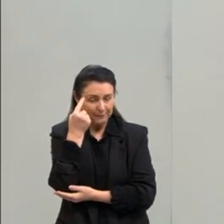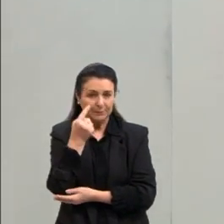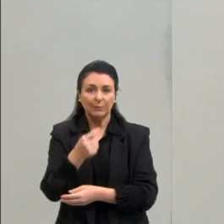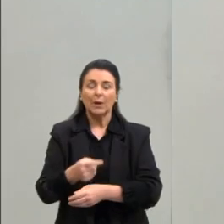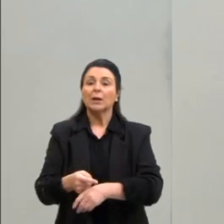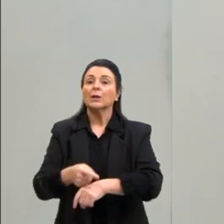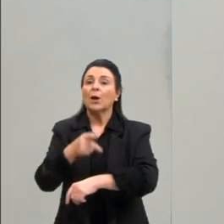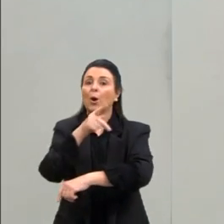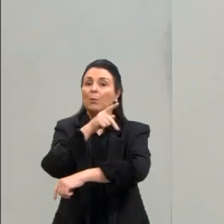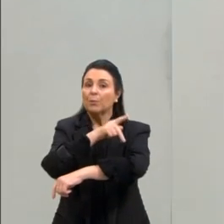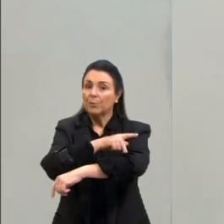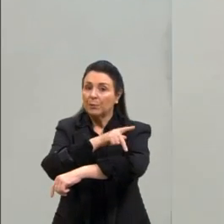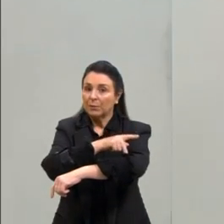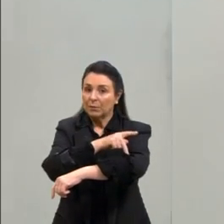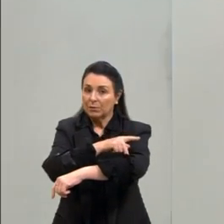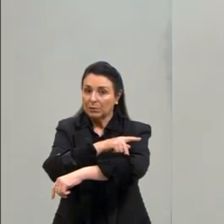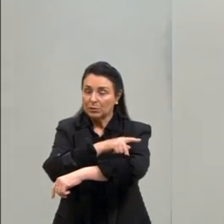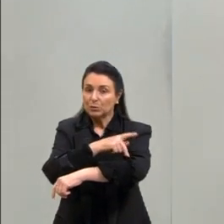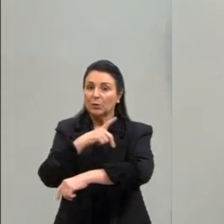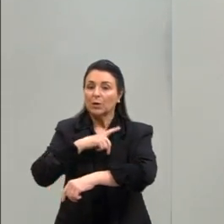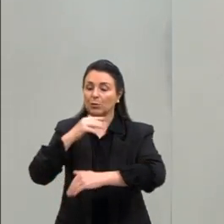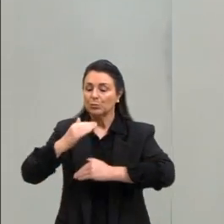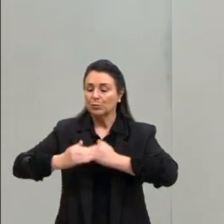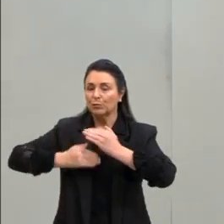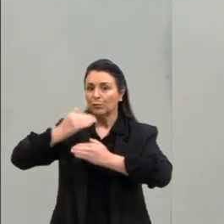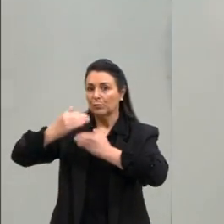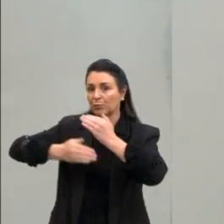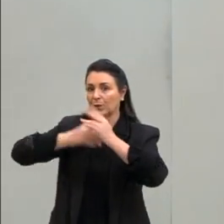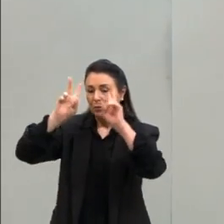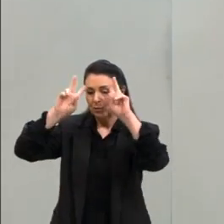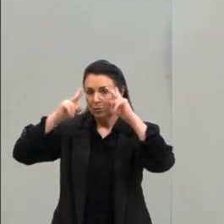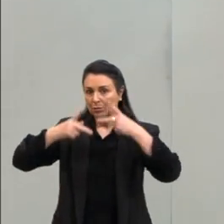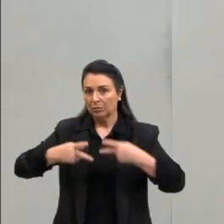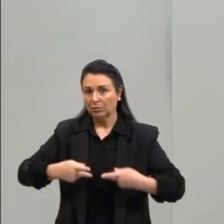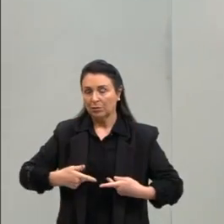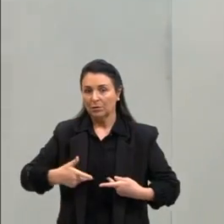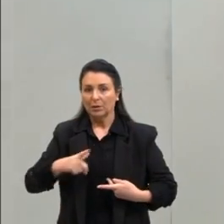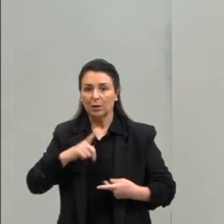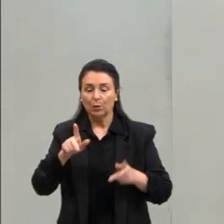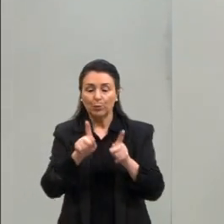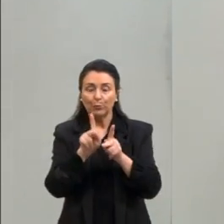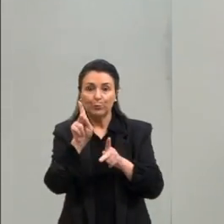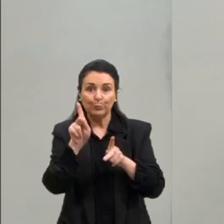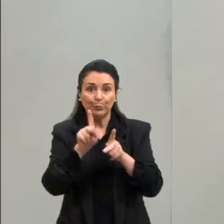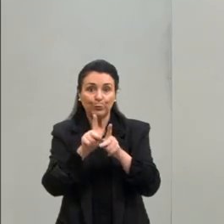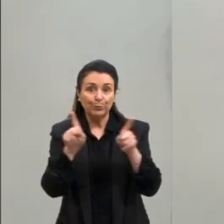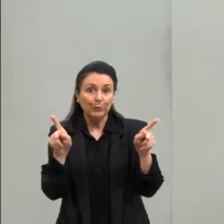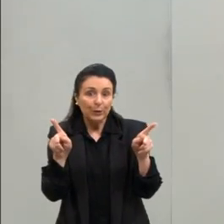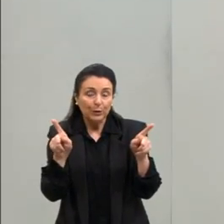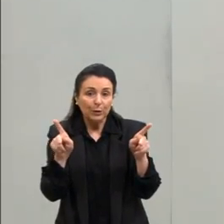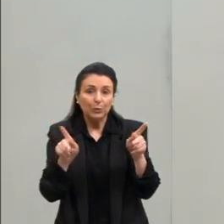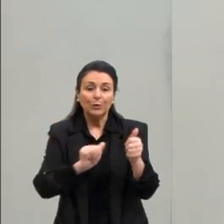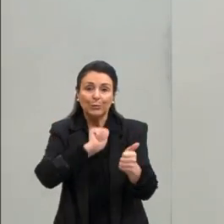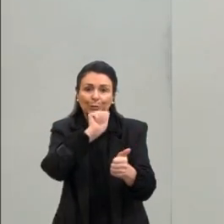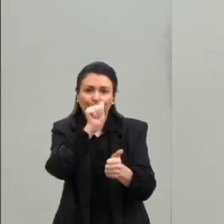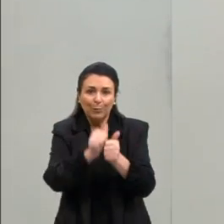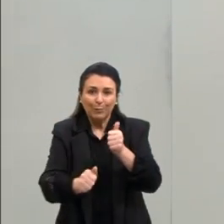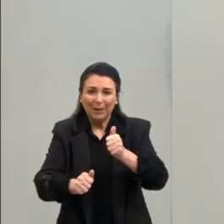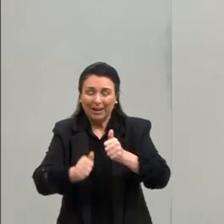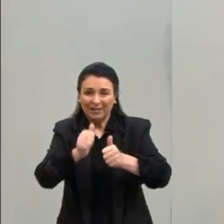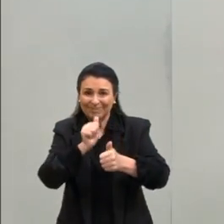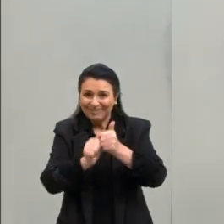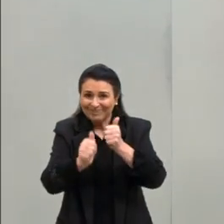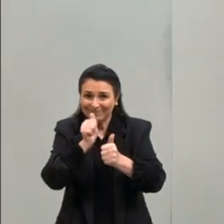Paleolítico, nós temos, então, o desenvolvimento da humanidade, nós temos ali o período da pedra lascada, o período das caças,